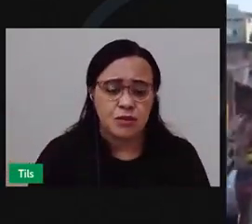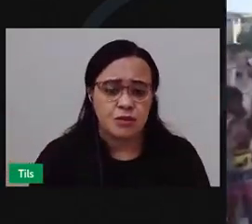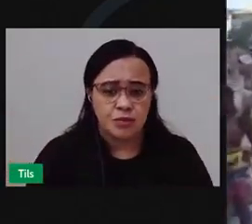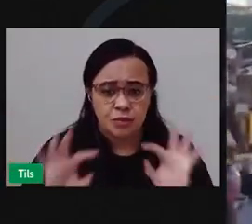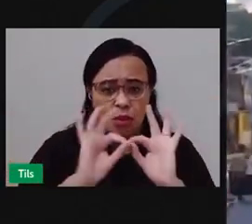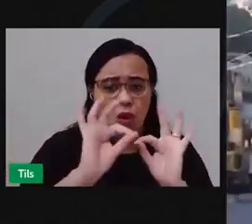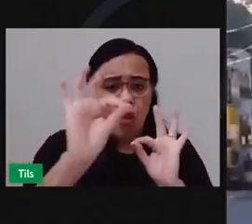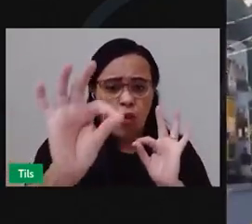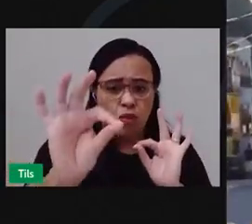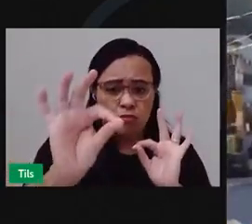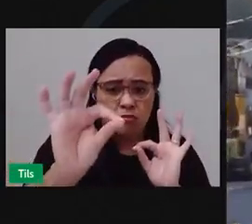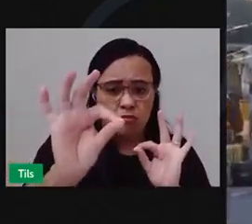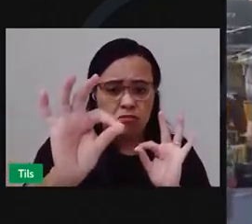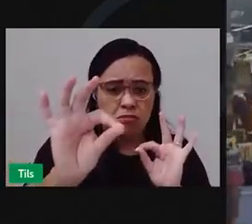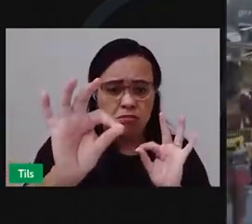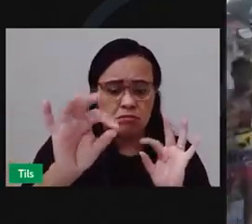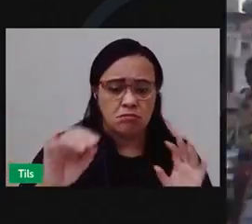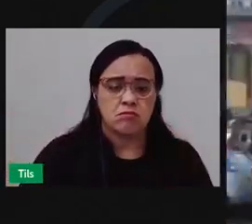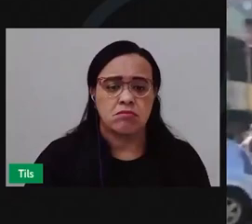avistar por aí, André Silva?